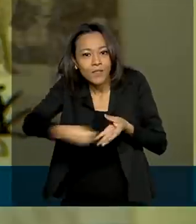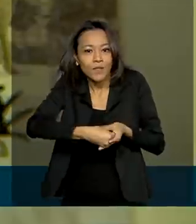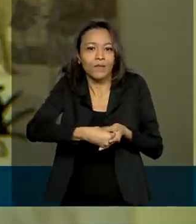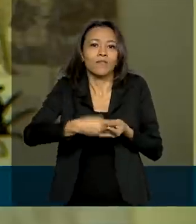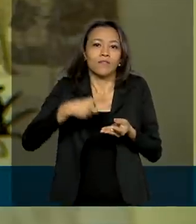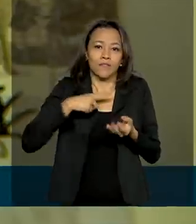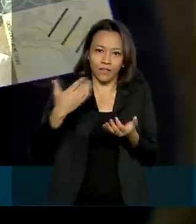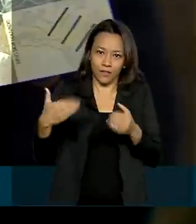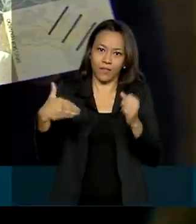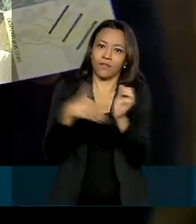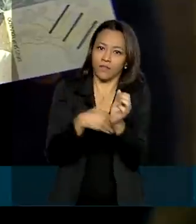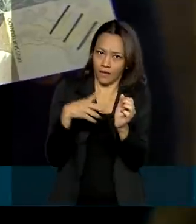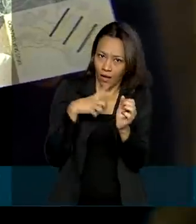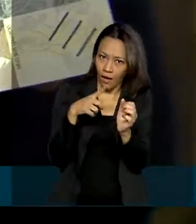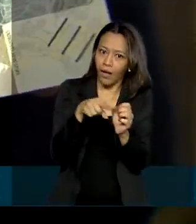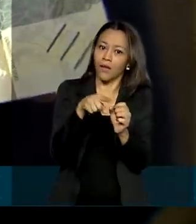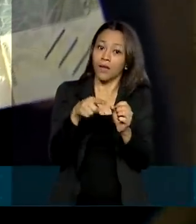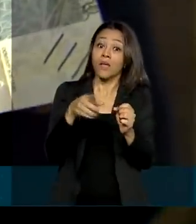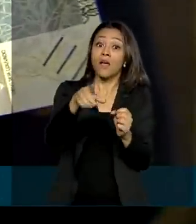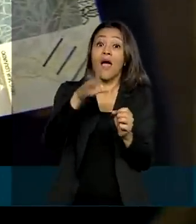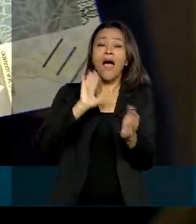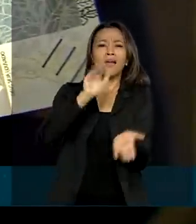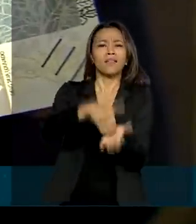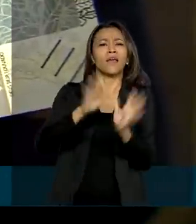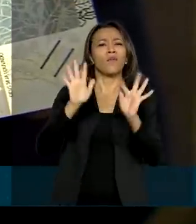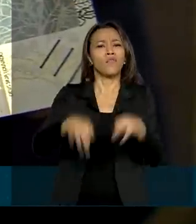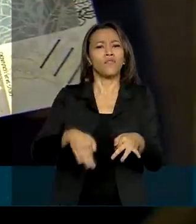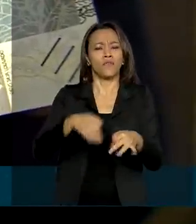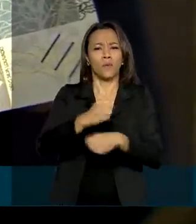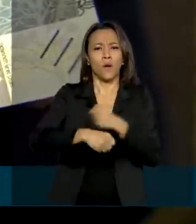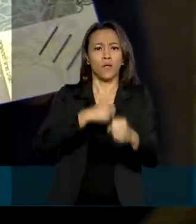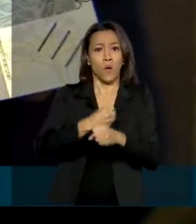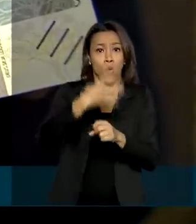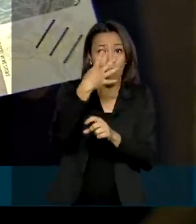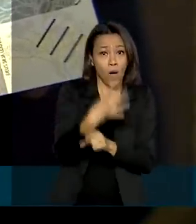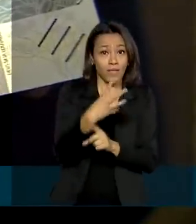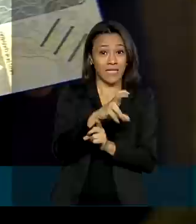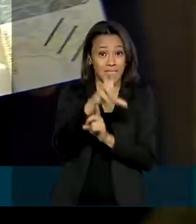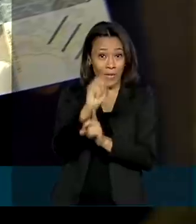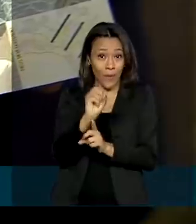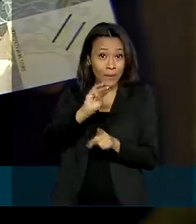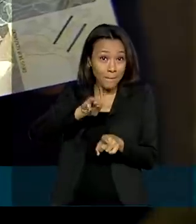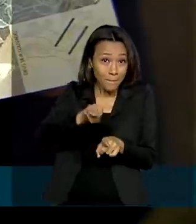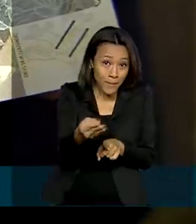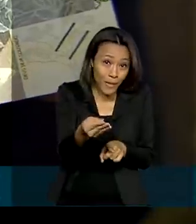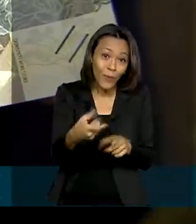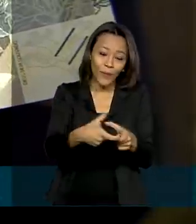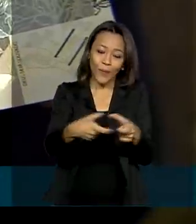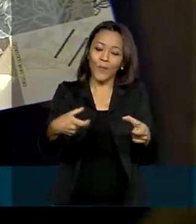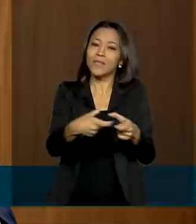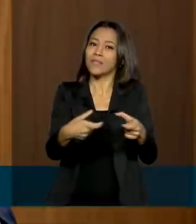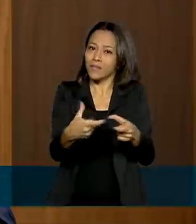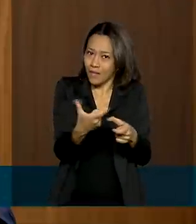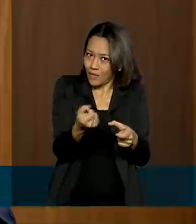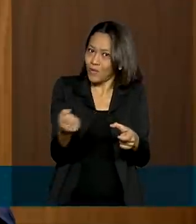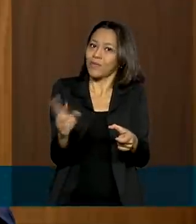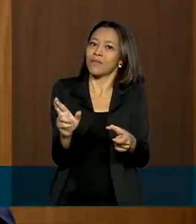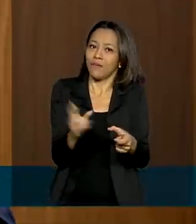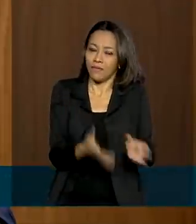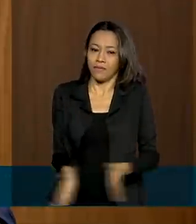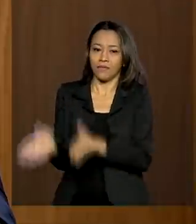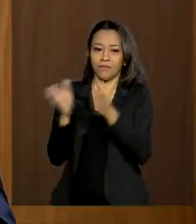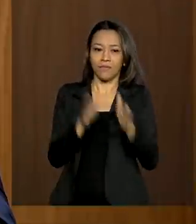horizontal. Serão produzidas até o fim do ano 450 milhões de cédulas de 200 reais. É uma